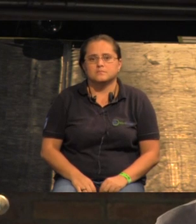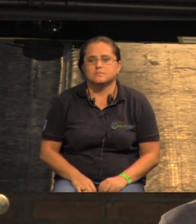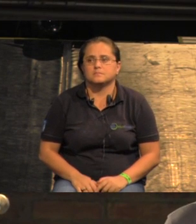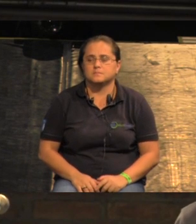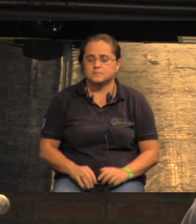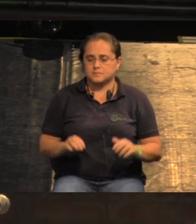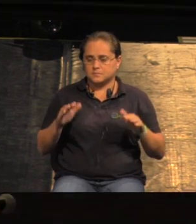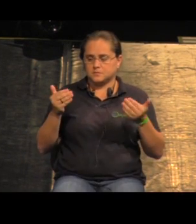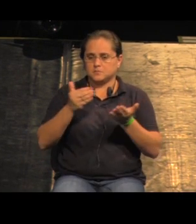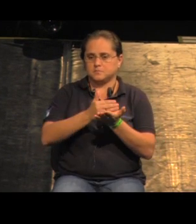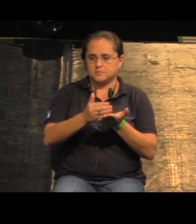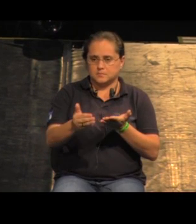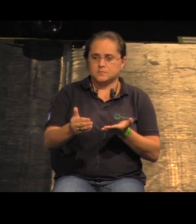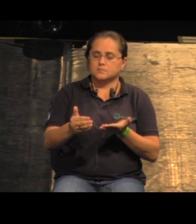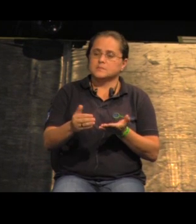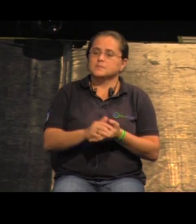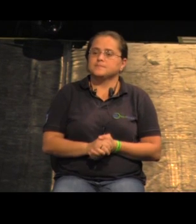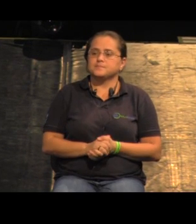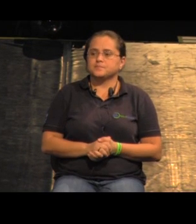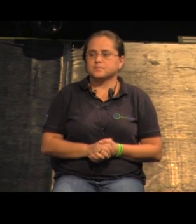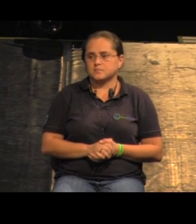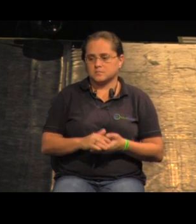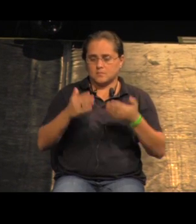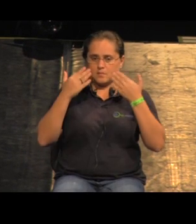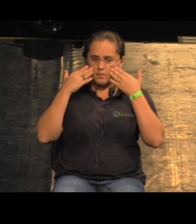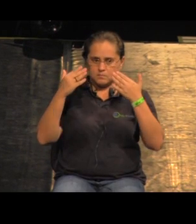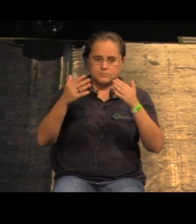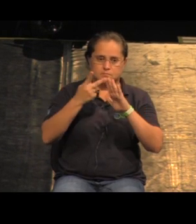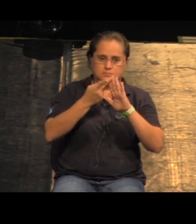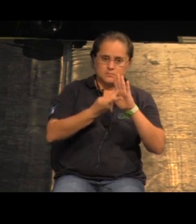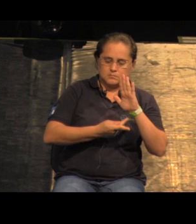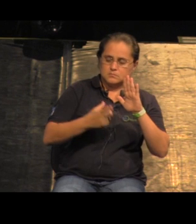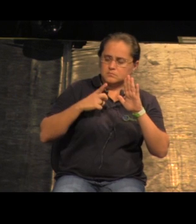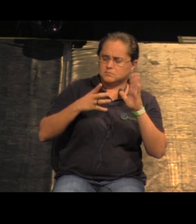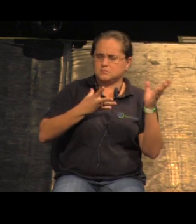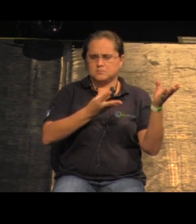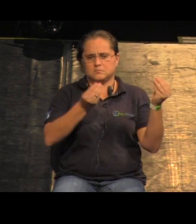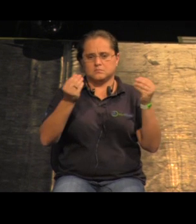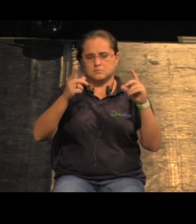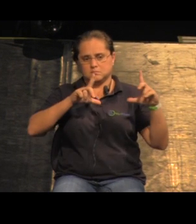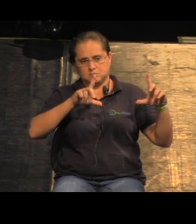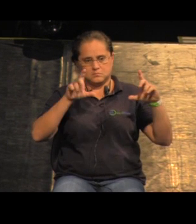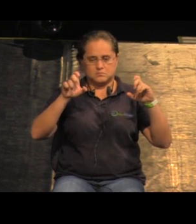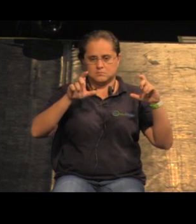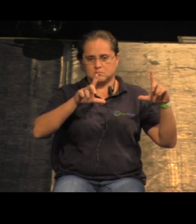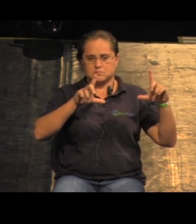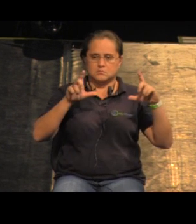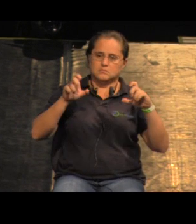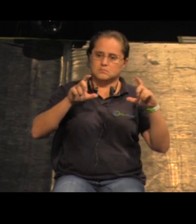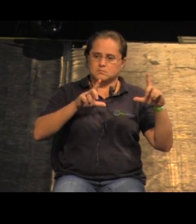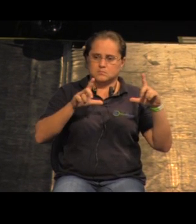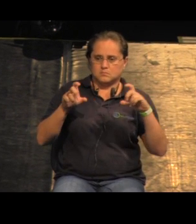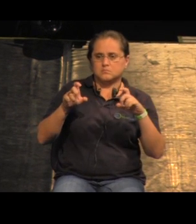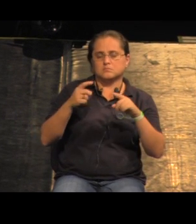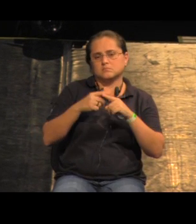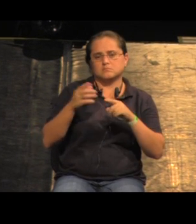Então, vamos passar para frente, que eu vou mostrar os projetos. Tem muita foto, às vezes, de levantamento. Pode parecer frenético,